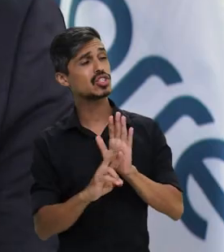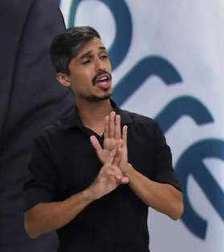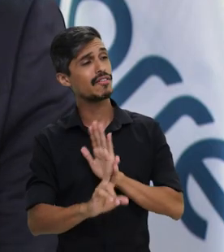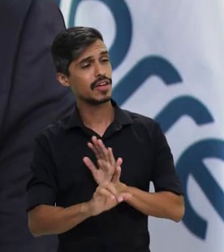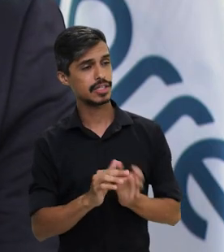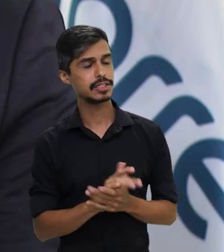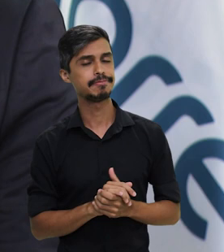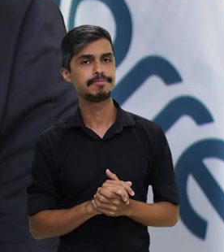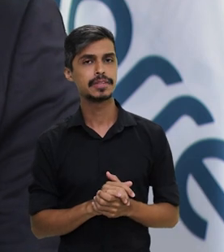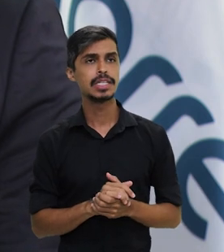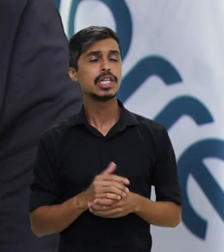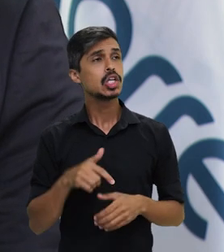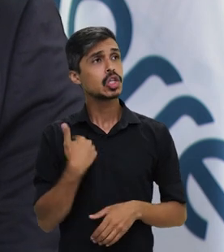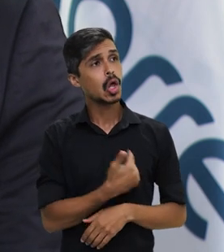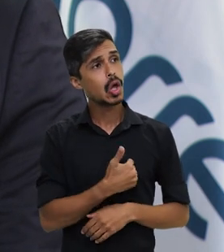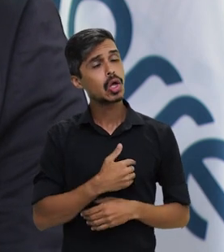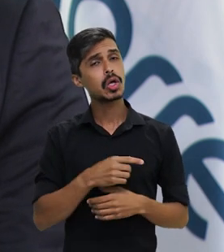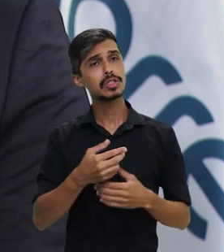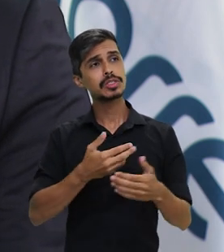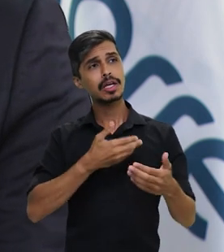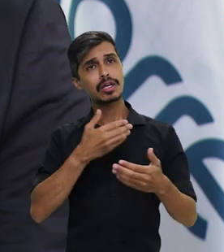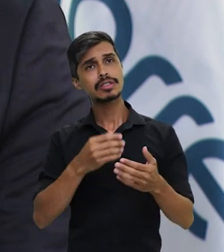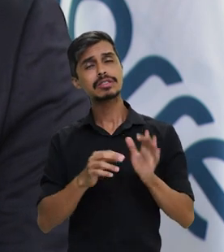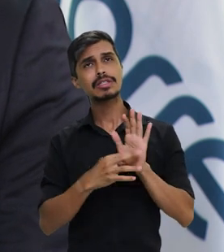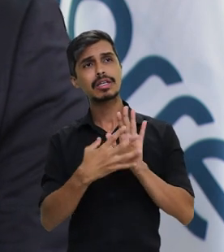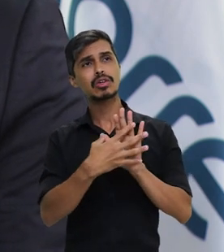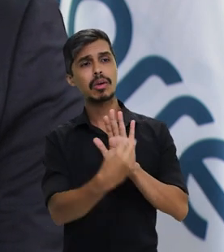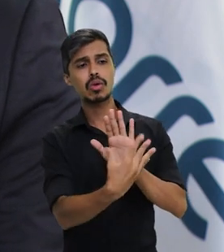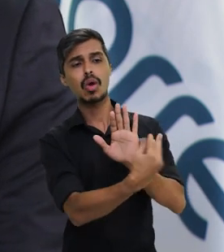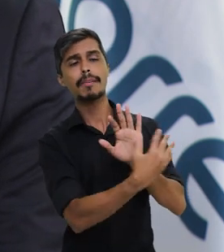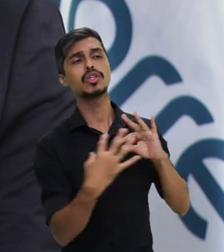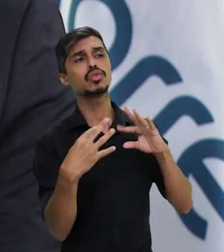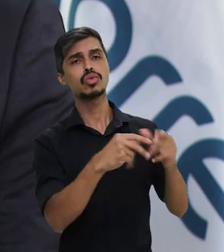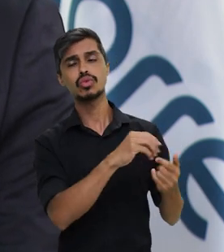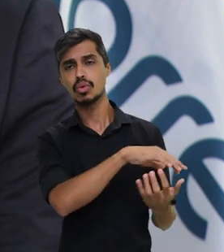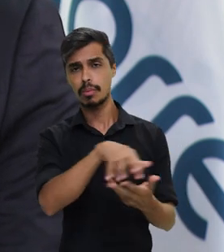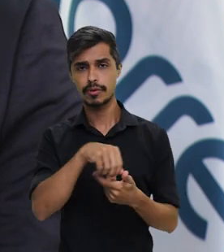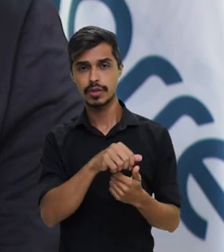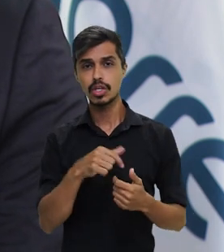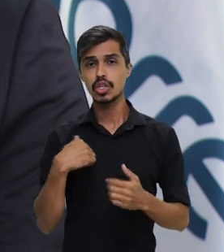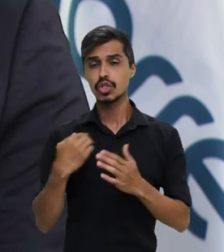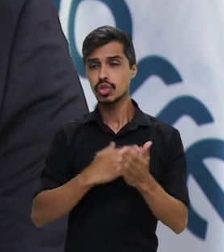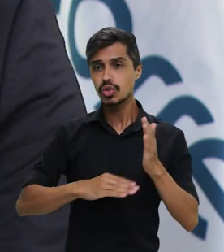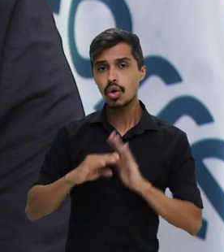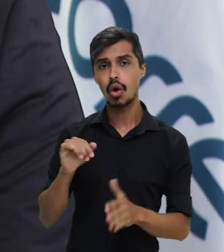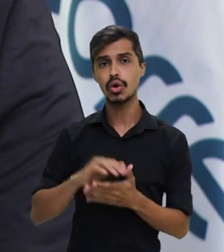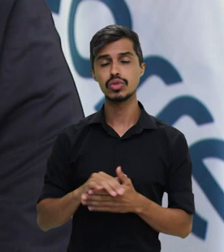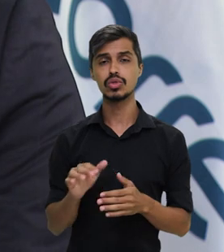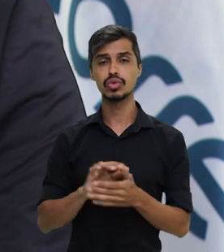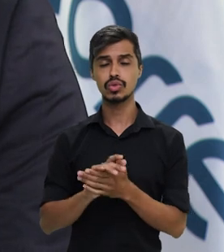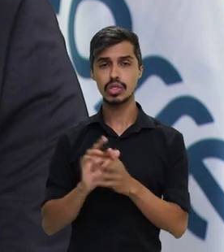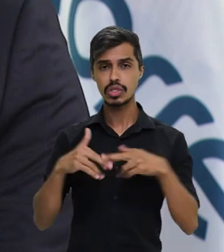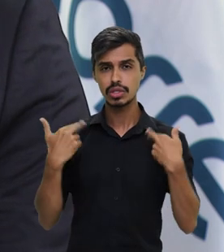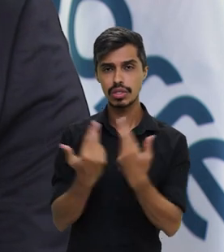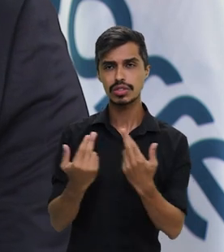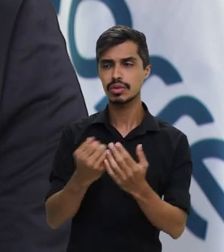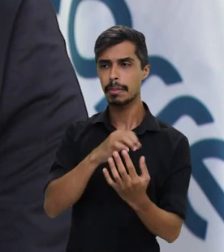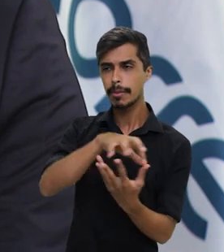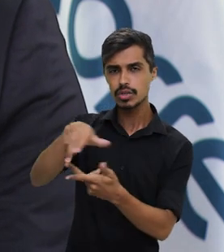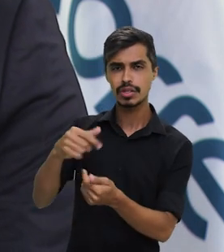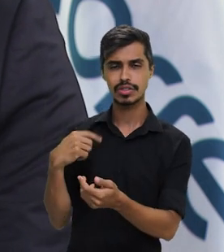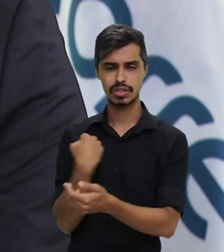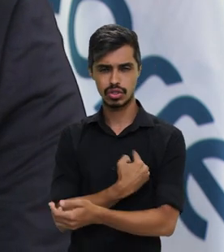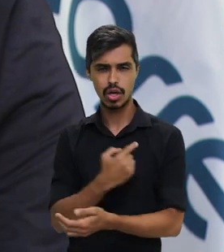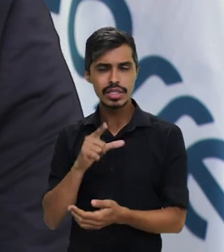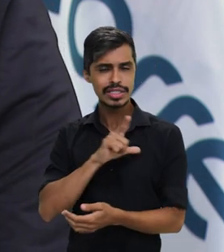é isso. O serviço, os correios brasileiros são referência no mundo. Então, assim, todos os fóruns que a gente participa, sempre